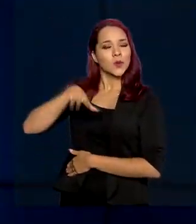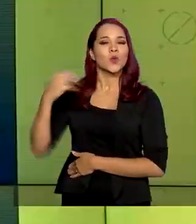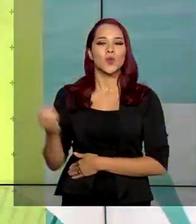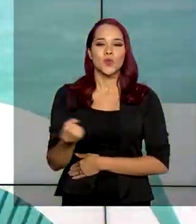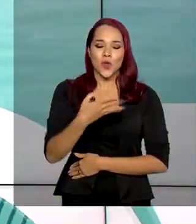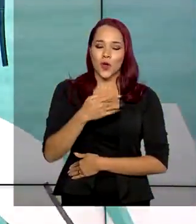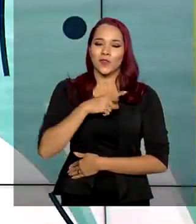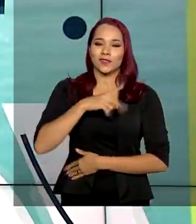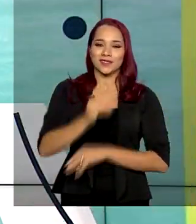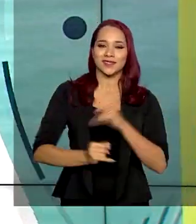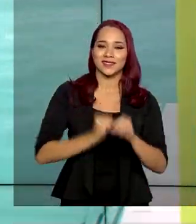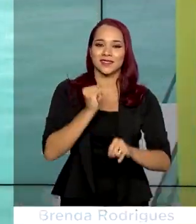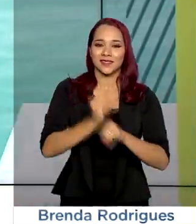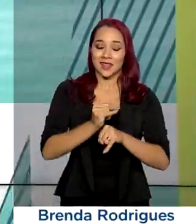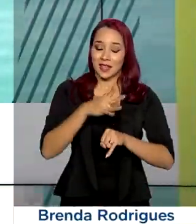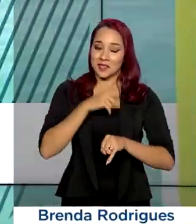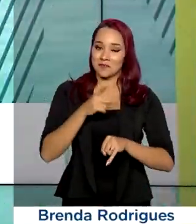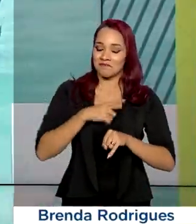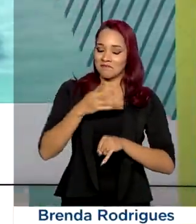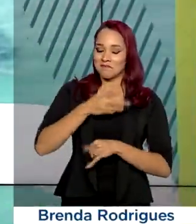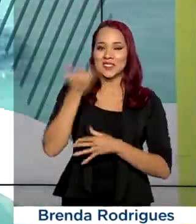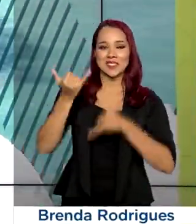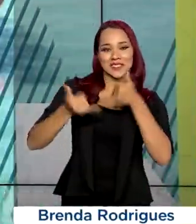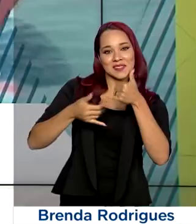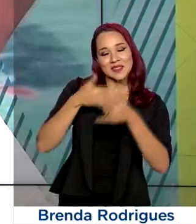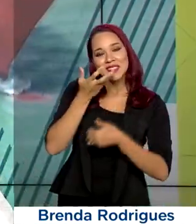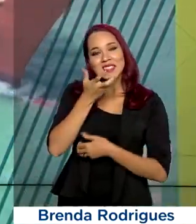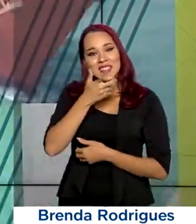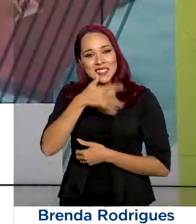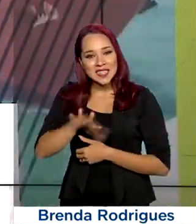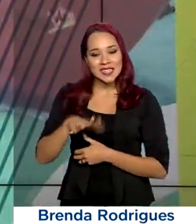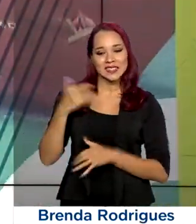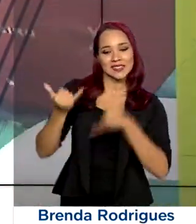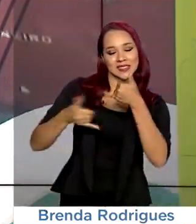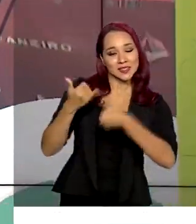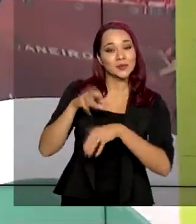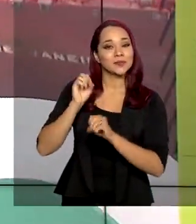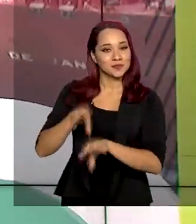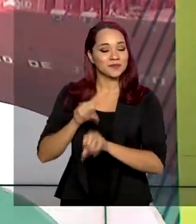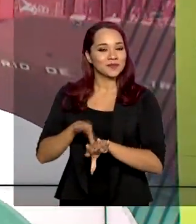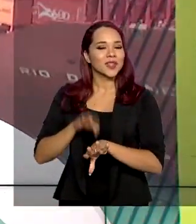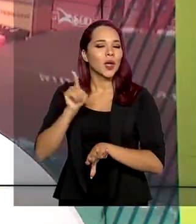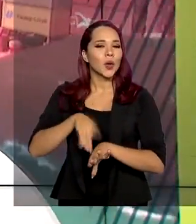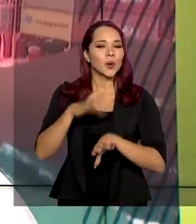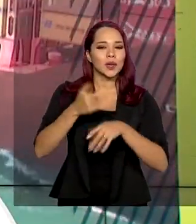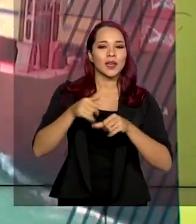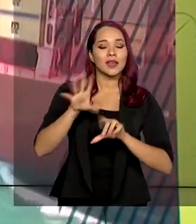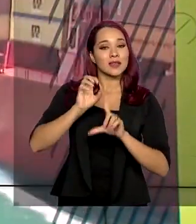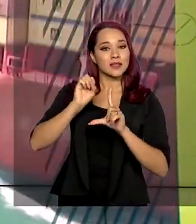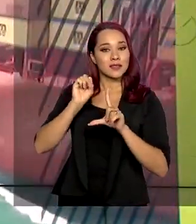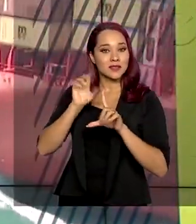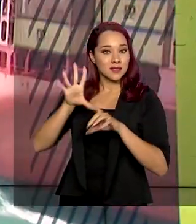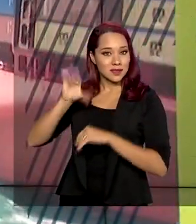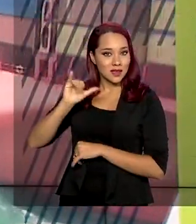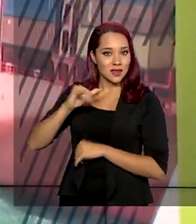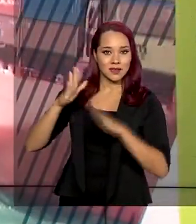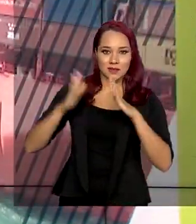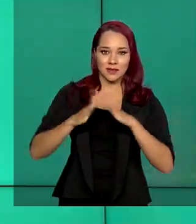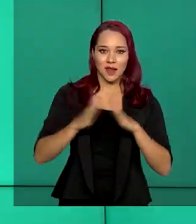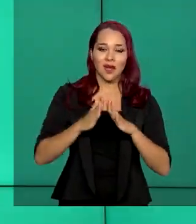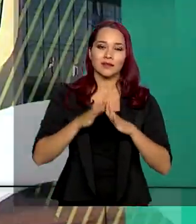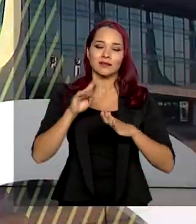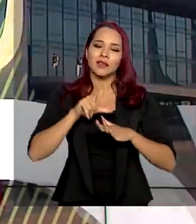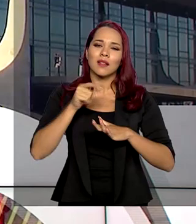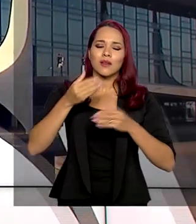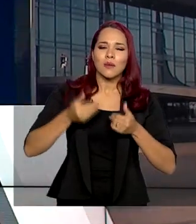lançada na internet promete entreter as crianças com ensino e diversão. É o portal Ciência em Casa, lançado